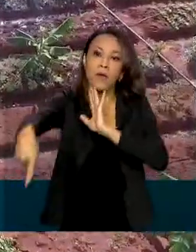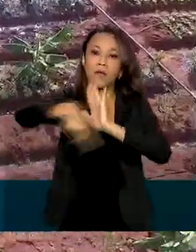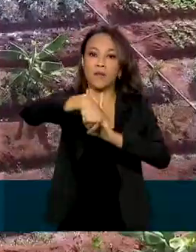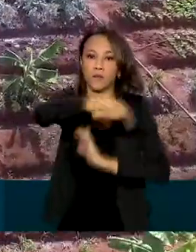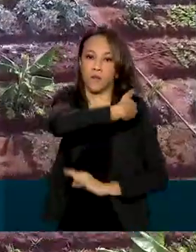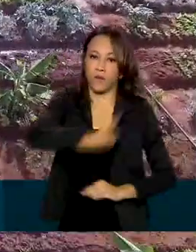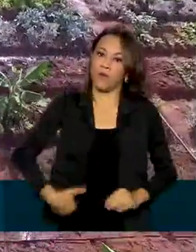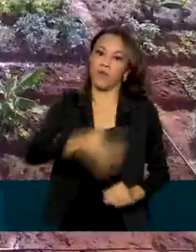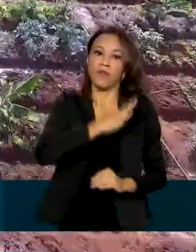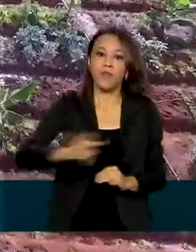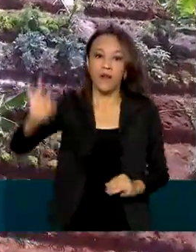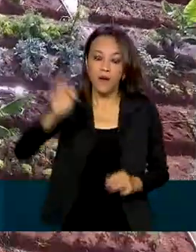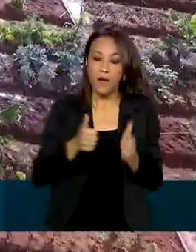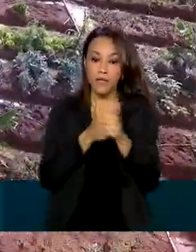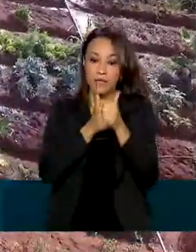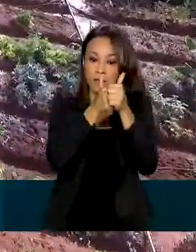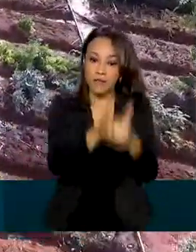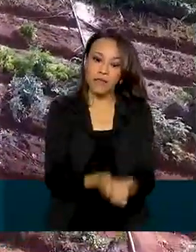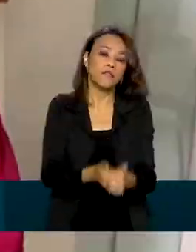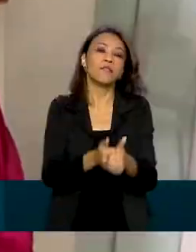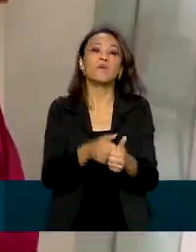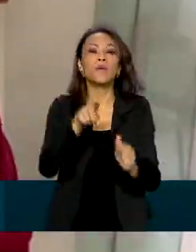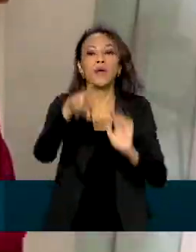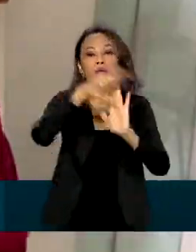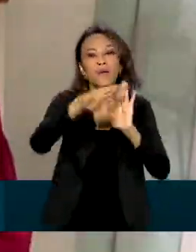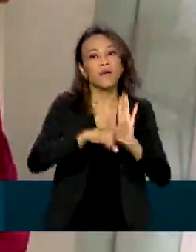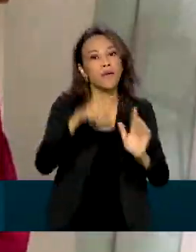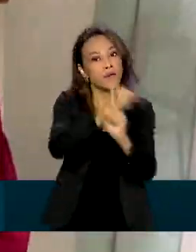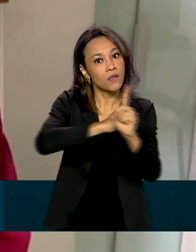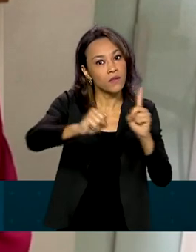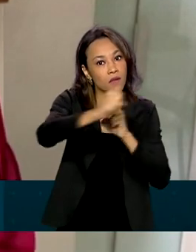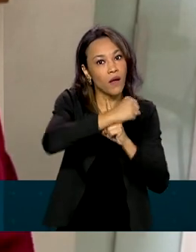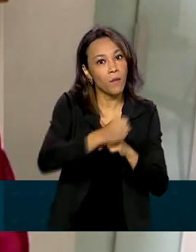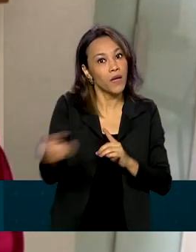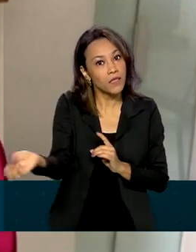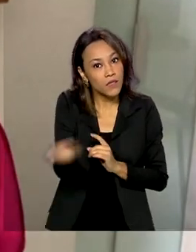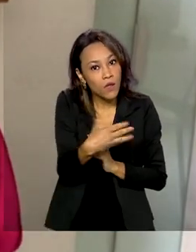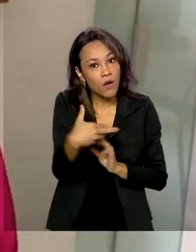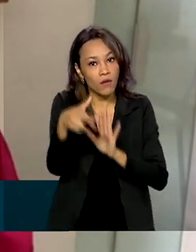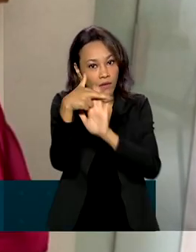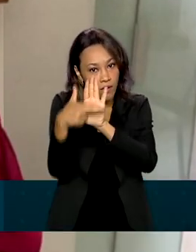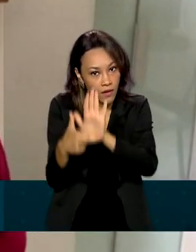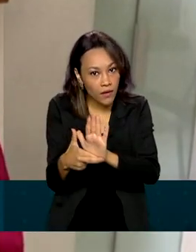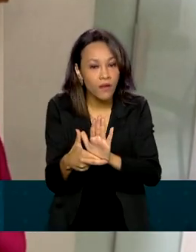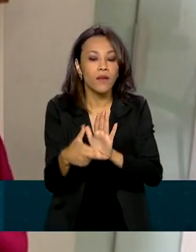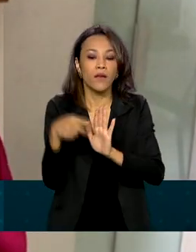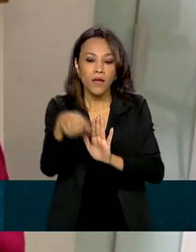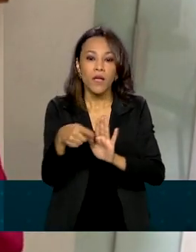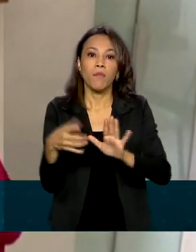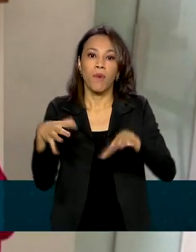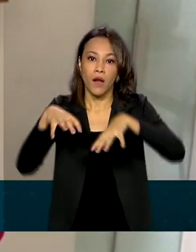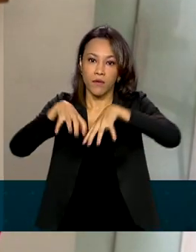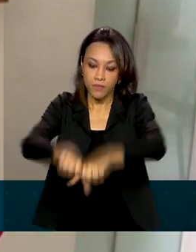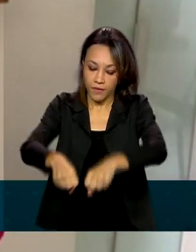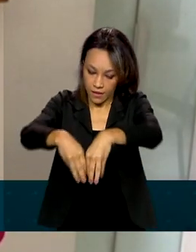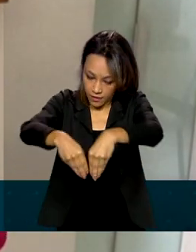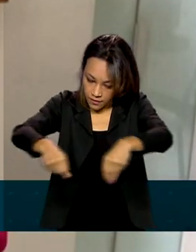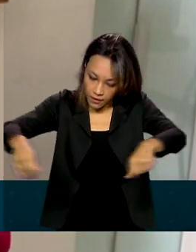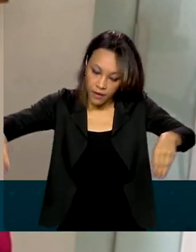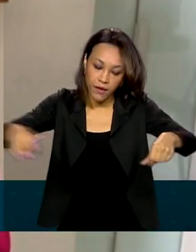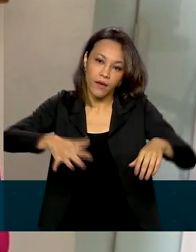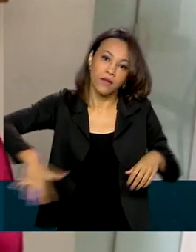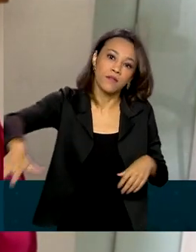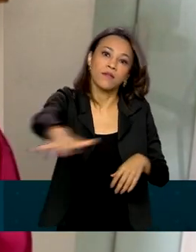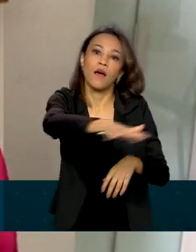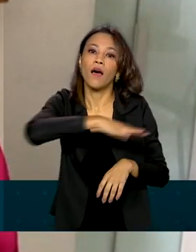garantindo o cumprimento da função social. Pela nova regra, o procedimento de regularização das áreas rurais